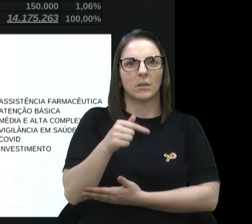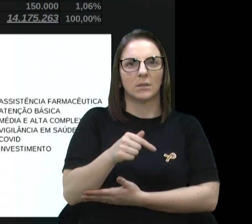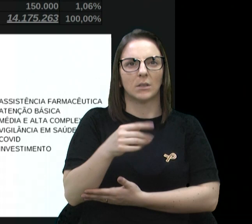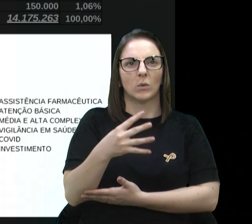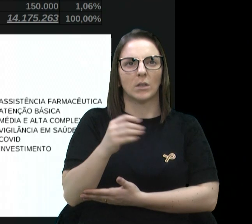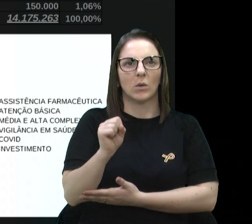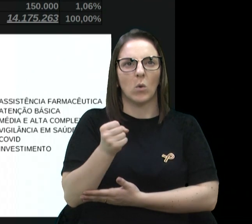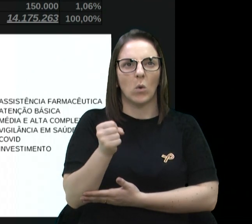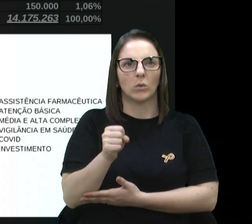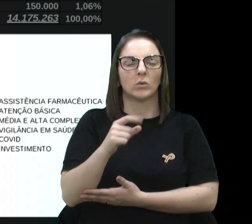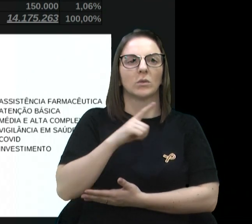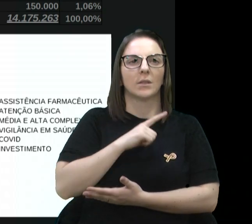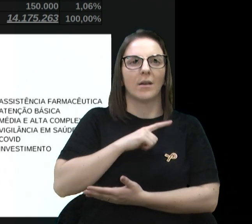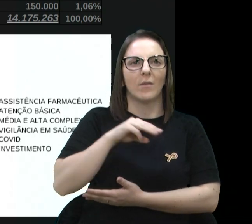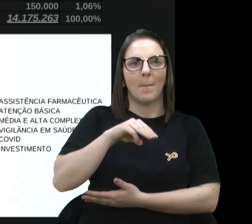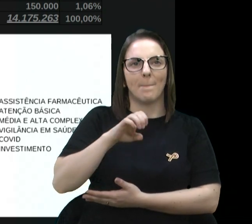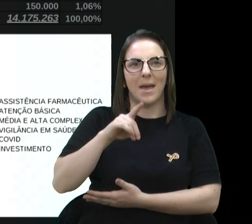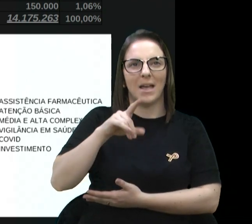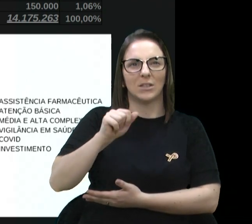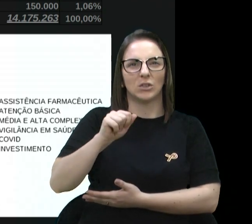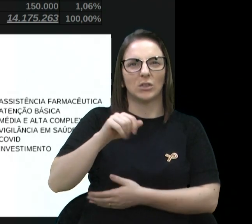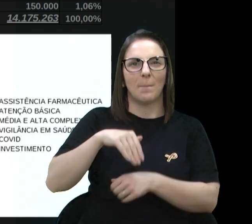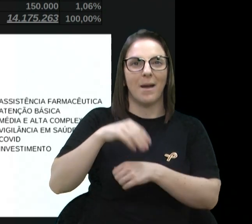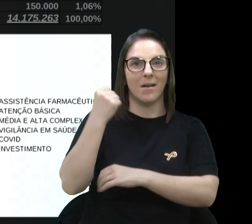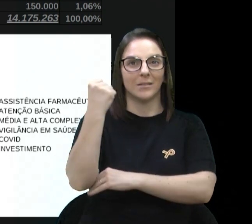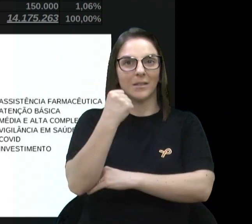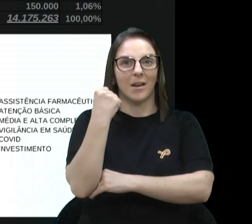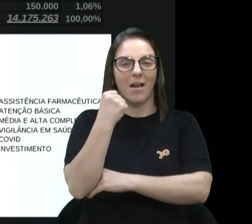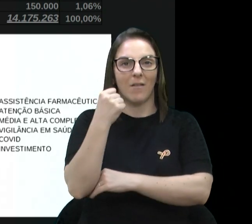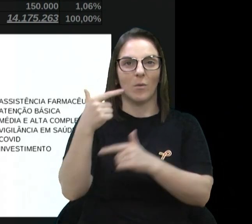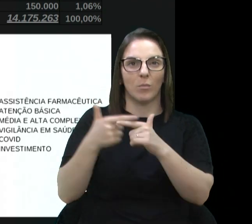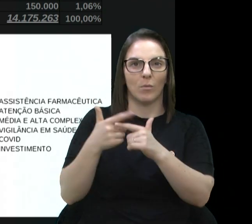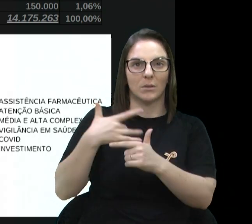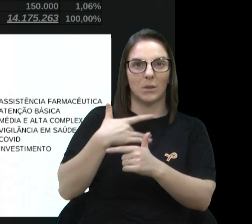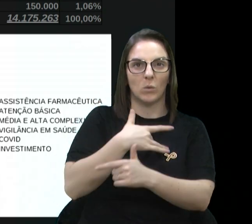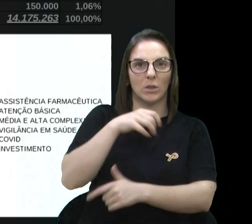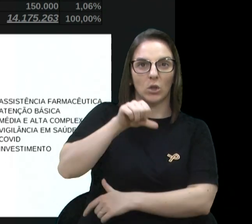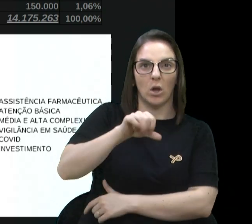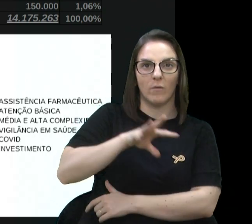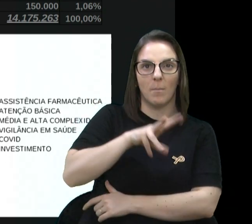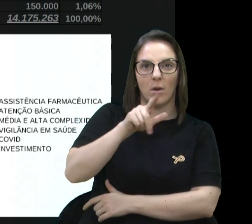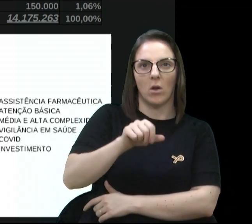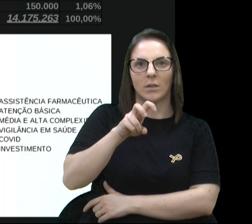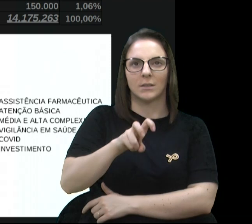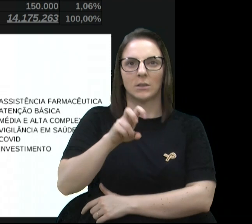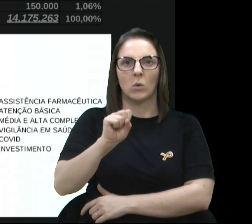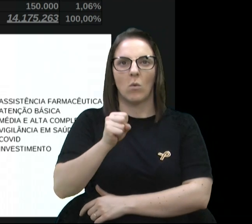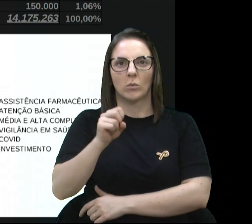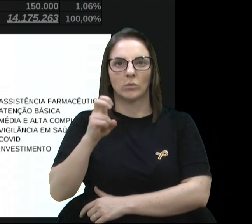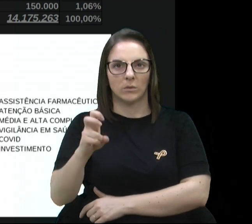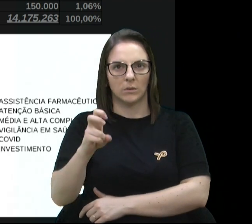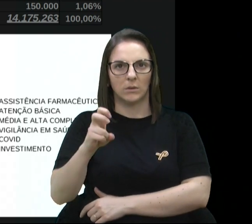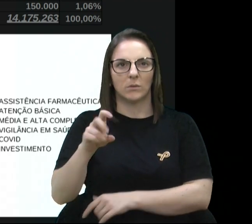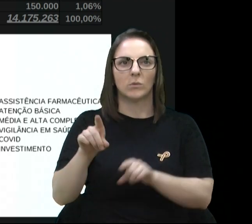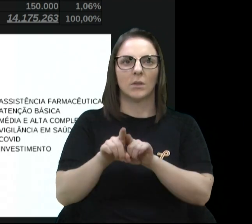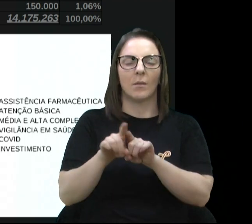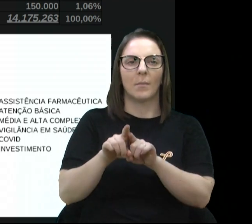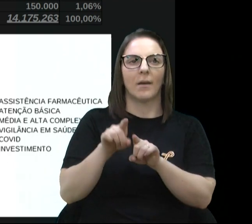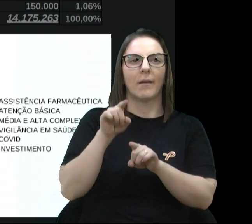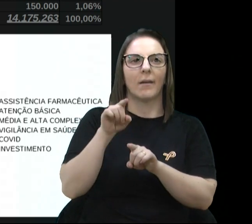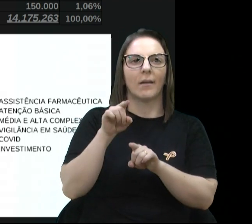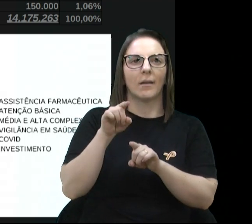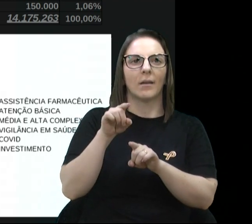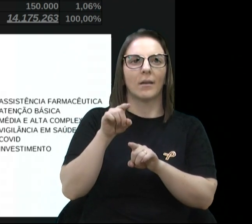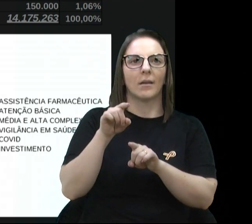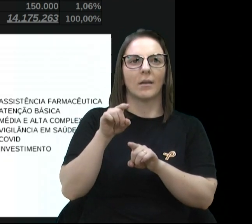Média e alta complexidade, 9.535.000. Representando 67